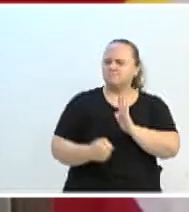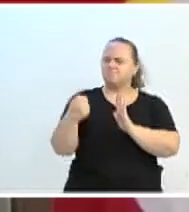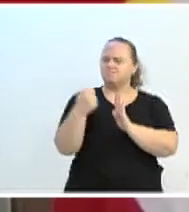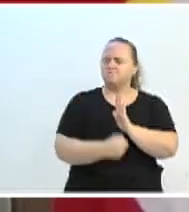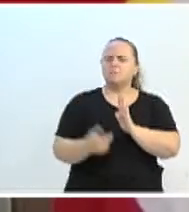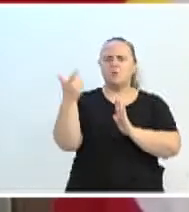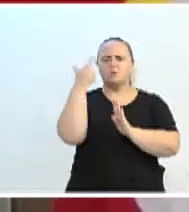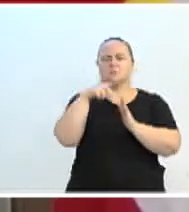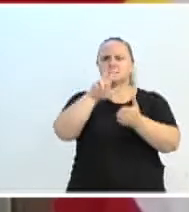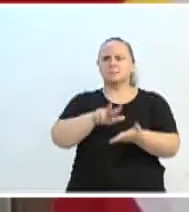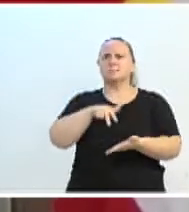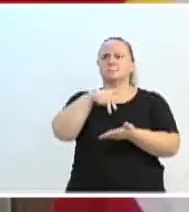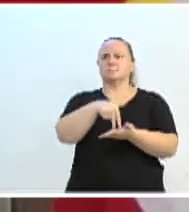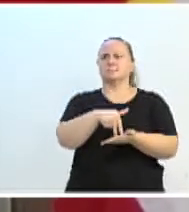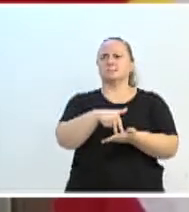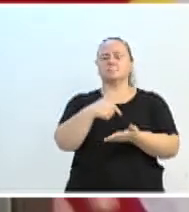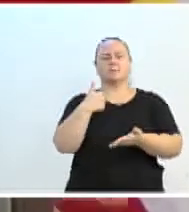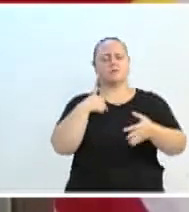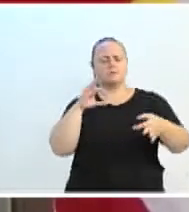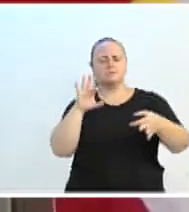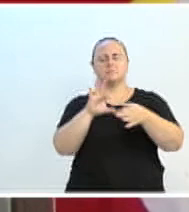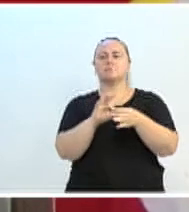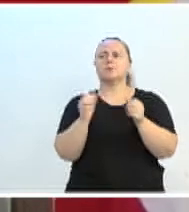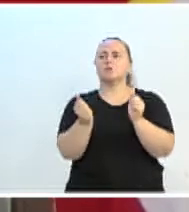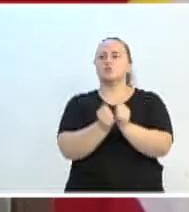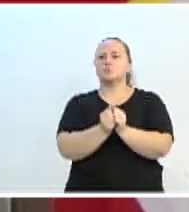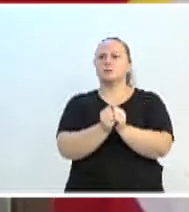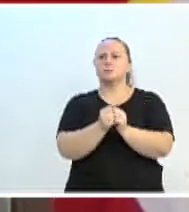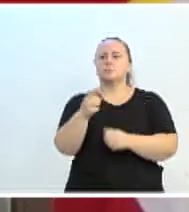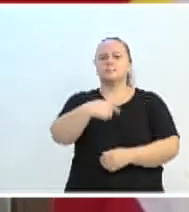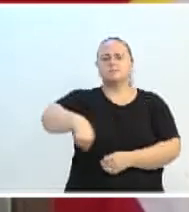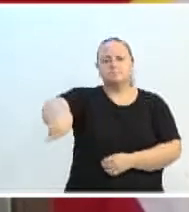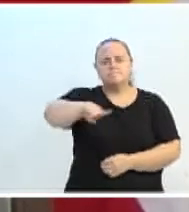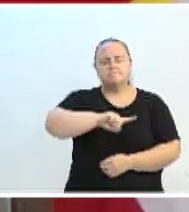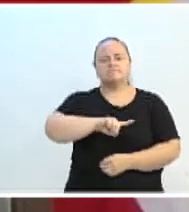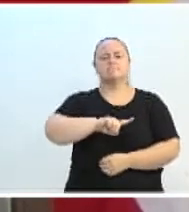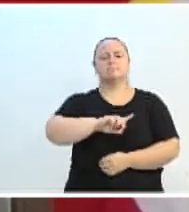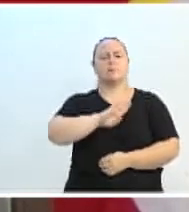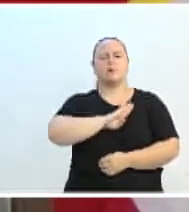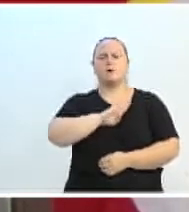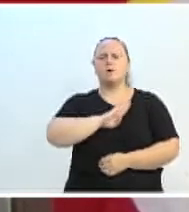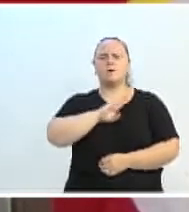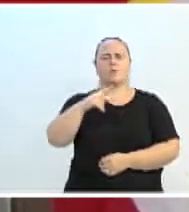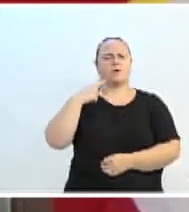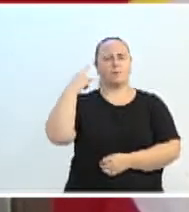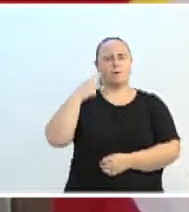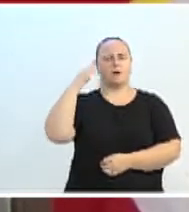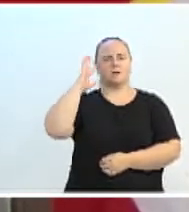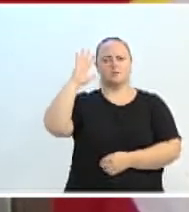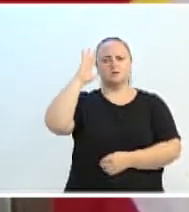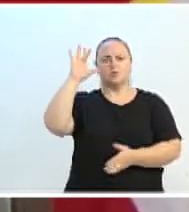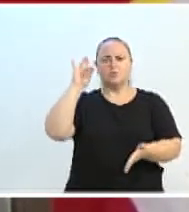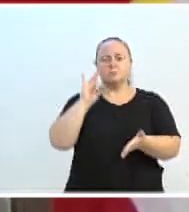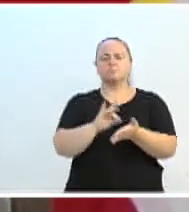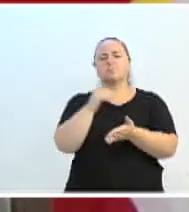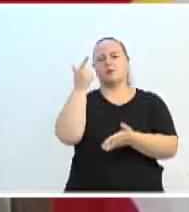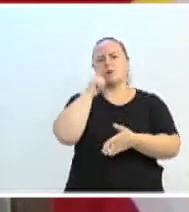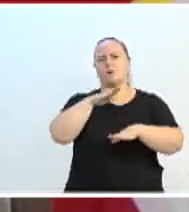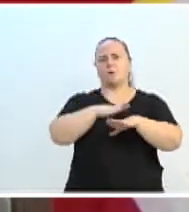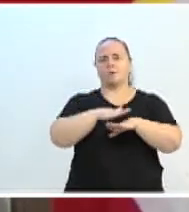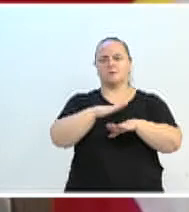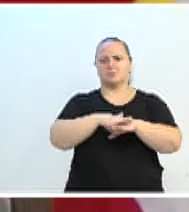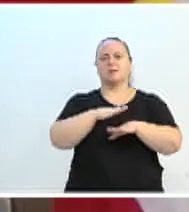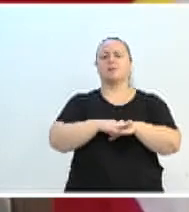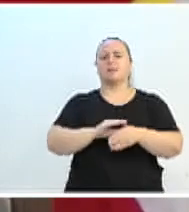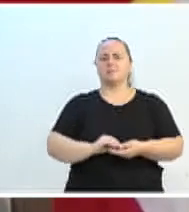pode contar comigo e com os meus colegas parlamentares que nós vamos lutar para que esse sonho seja realizado, porque não